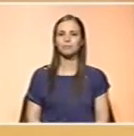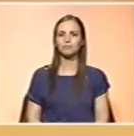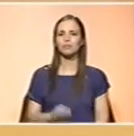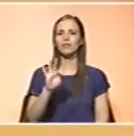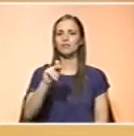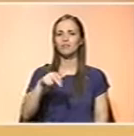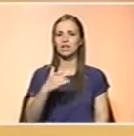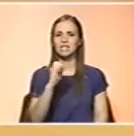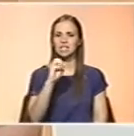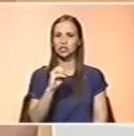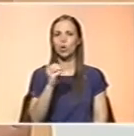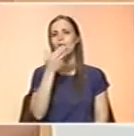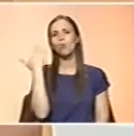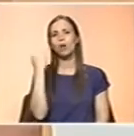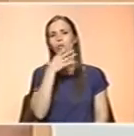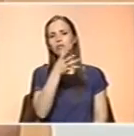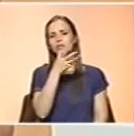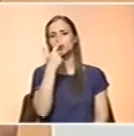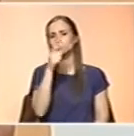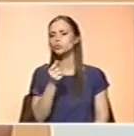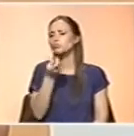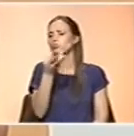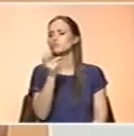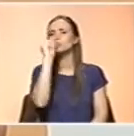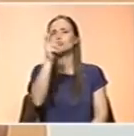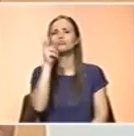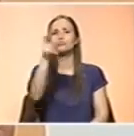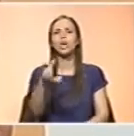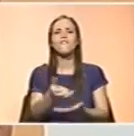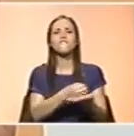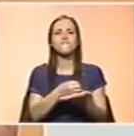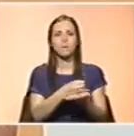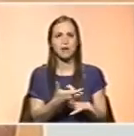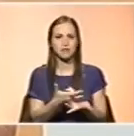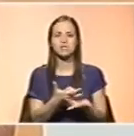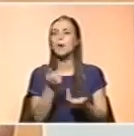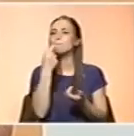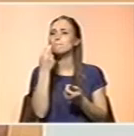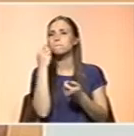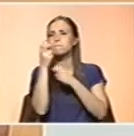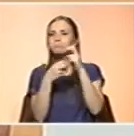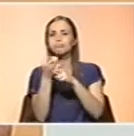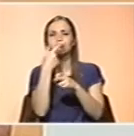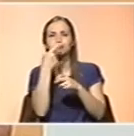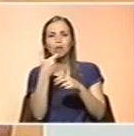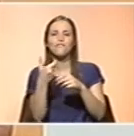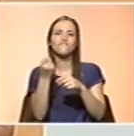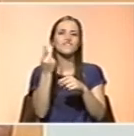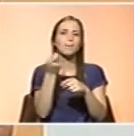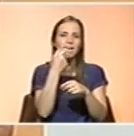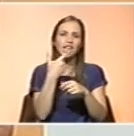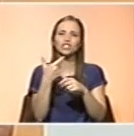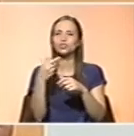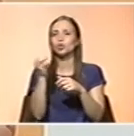estava-me a falar que as pessoas recorrem muito e com frequência às farmácias para procurar suplementos ou vitaminas. Fazem-nos já...